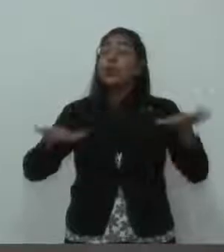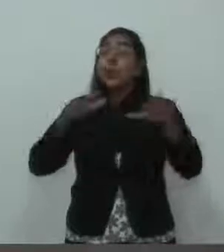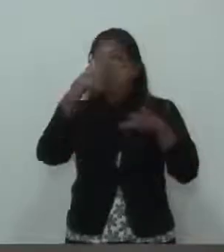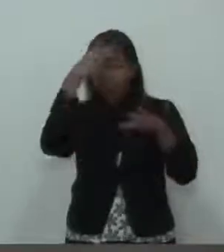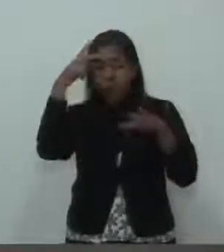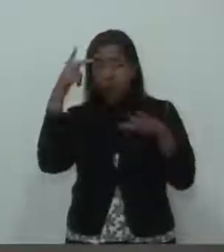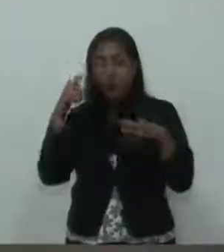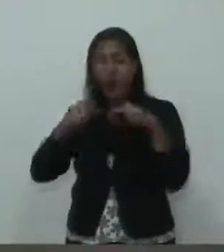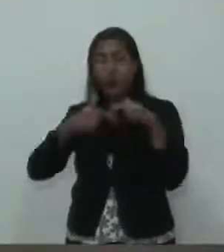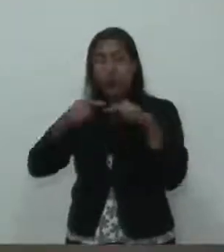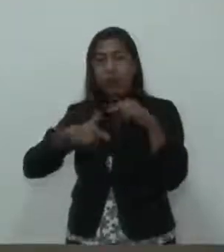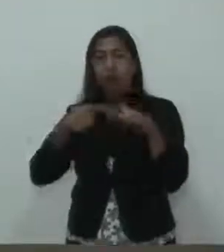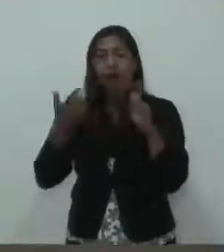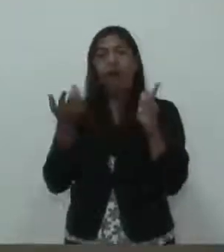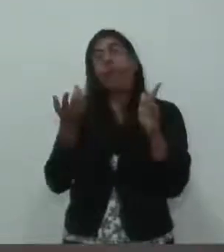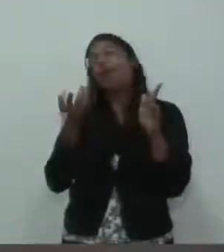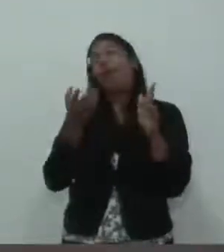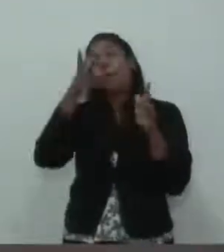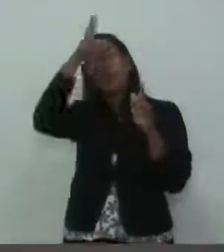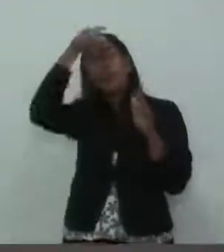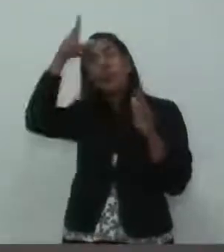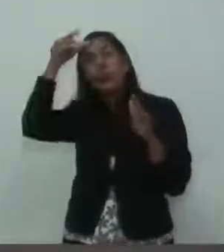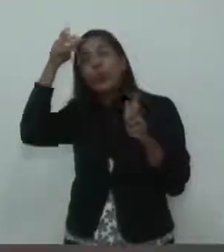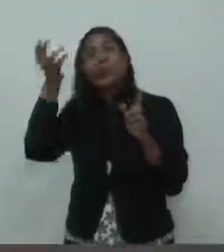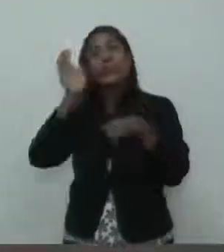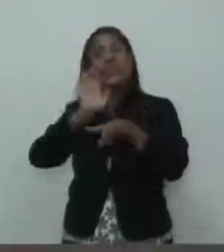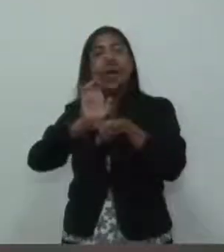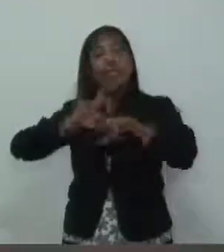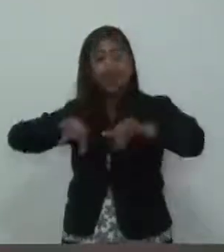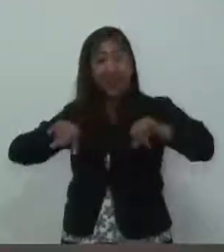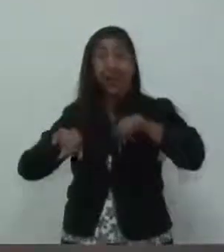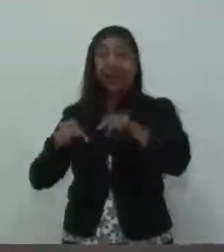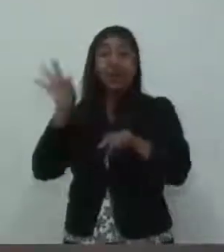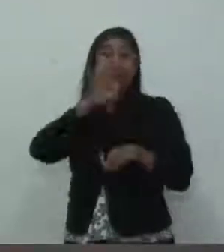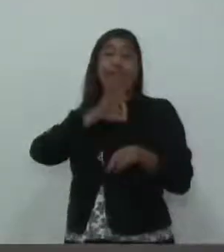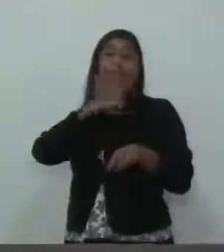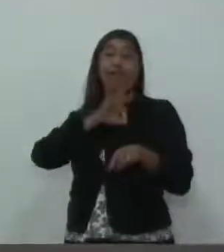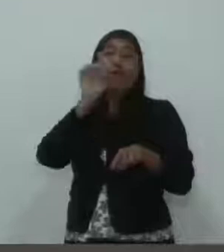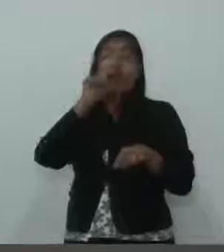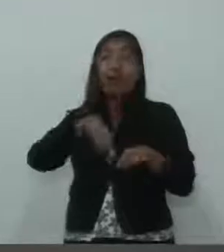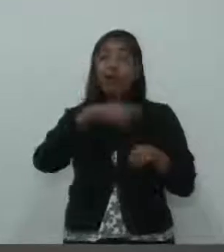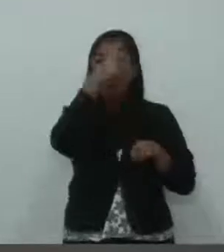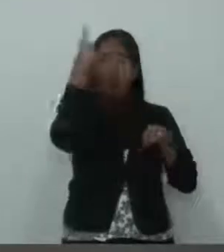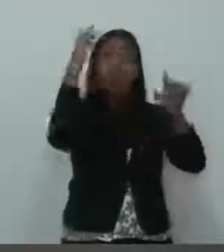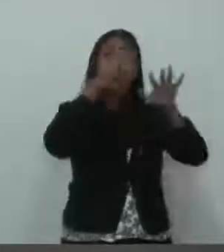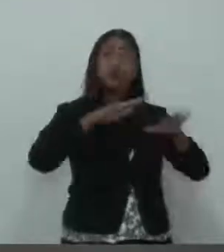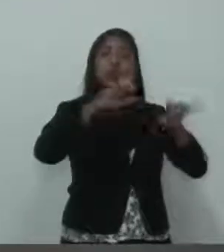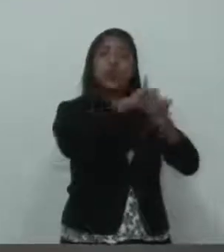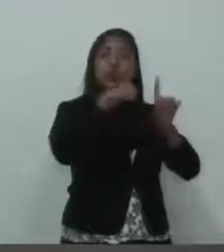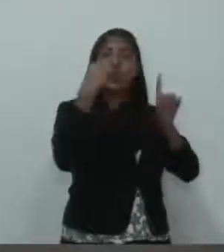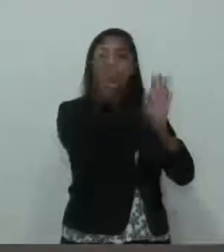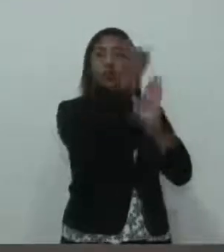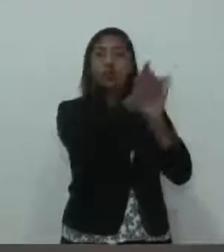arrecadação de impostos de toda a população. Então tem obrigação cada um na sua área de prestar bons serviços.